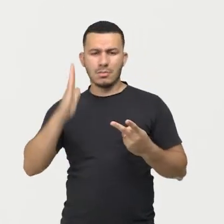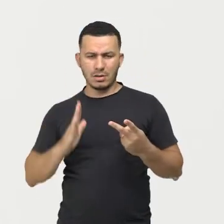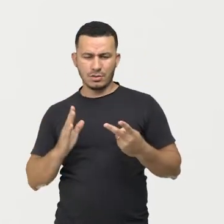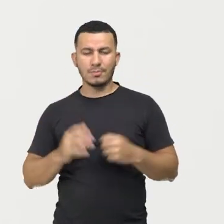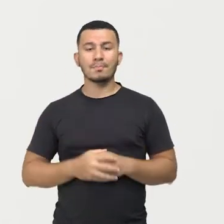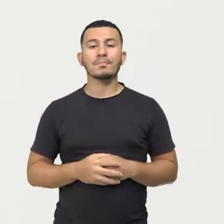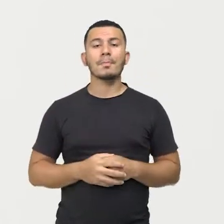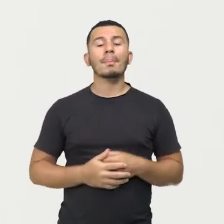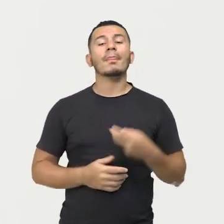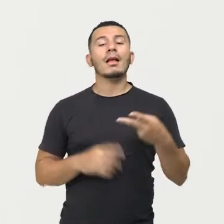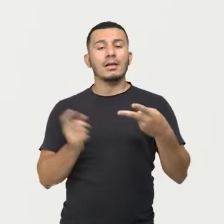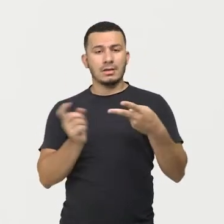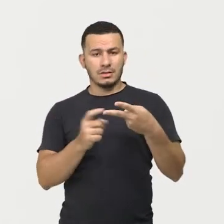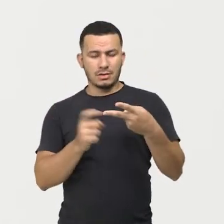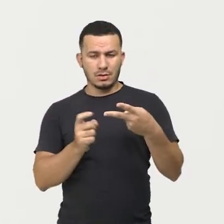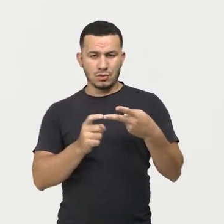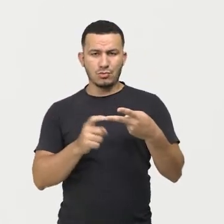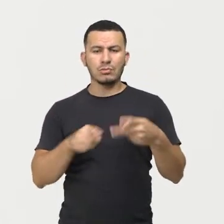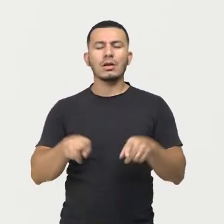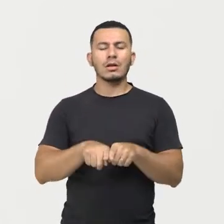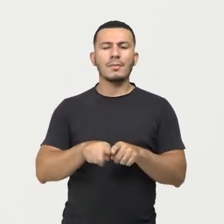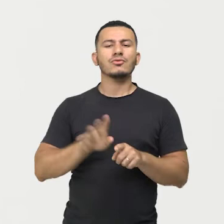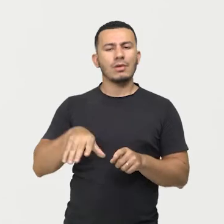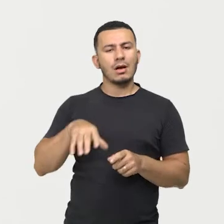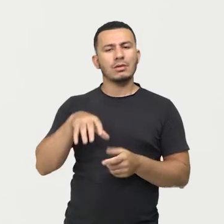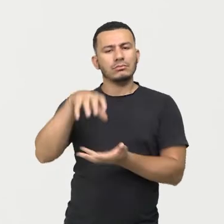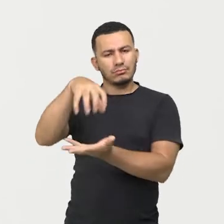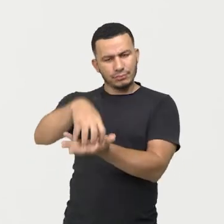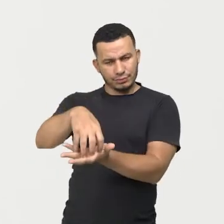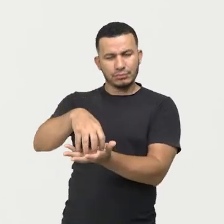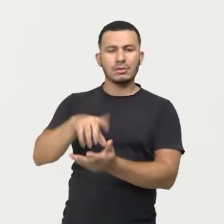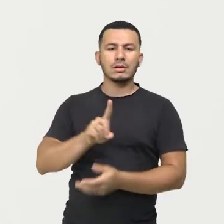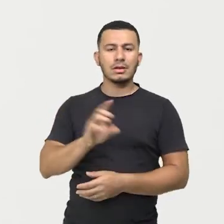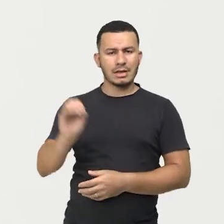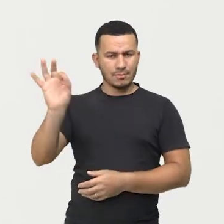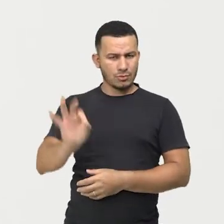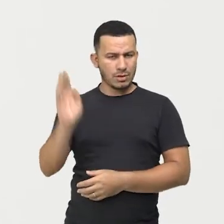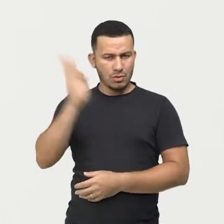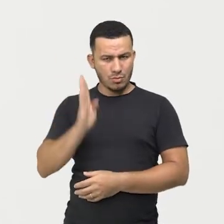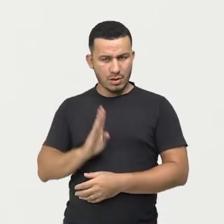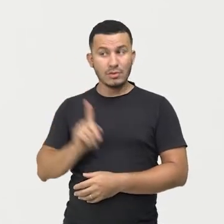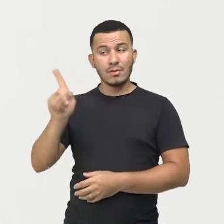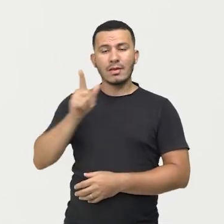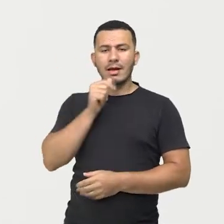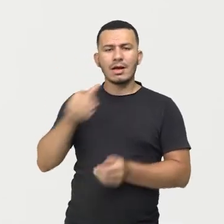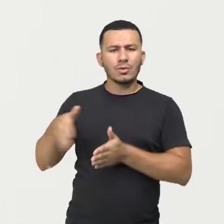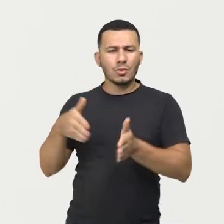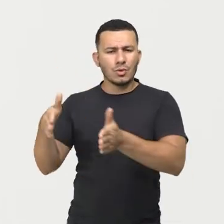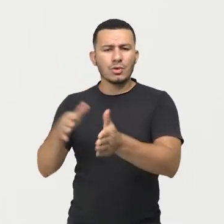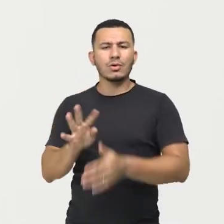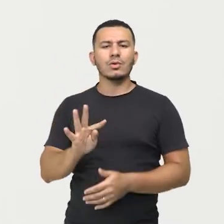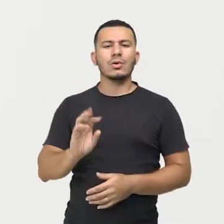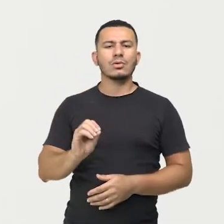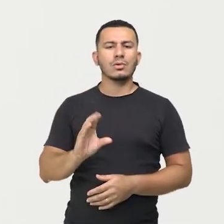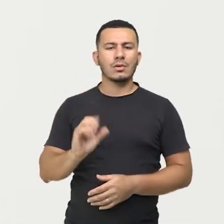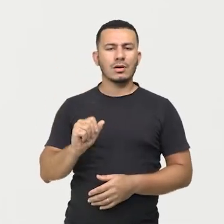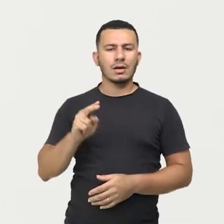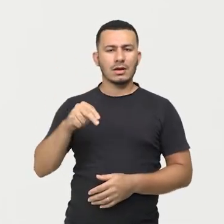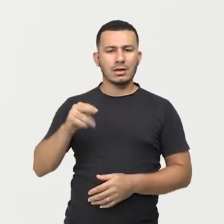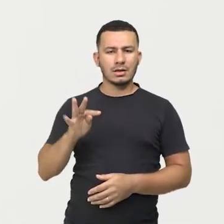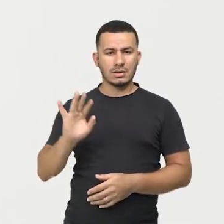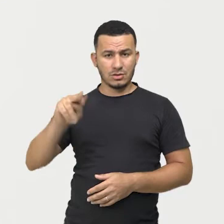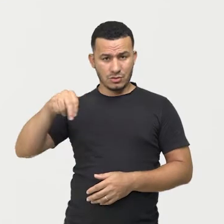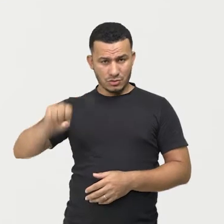segunda usina já é 100% brasileira, ela está localizada no Rio Tocantins. A Ilha Solteira